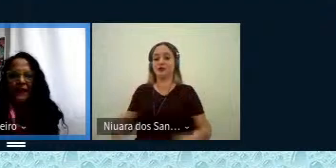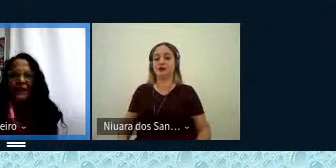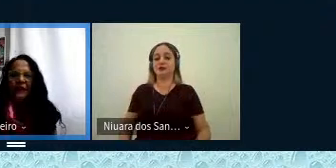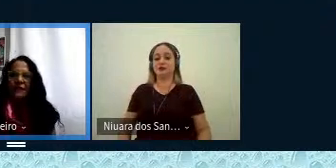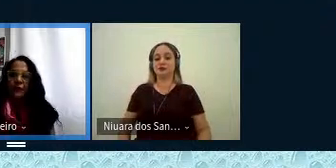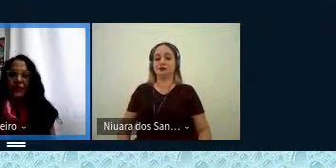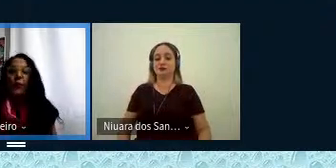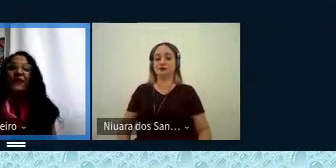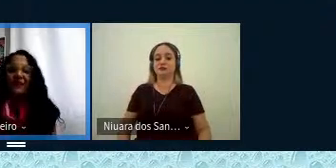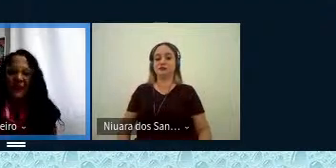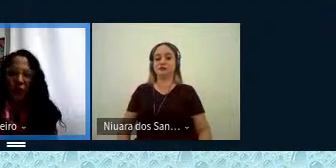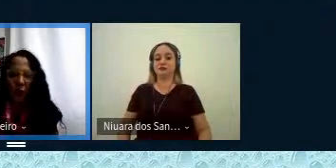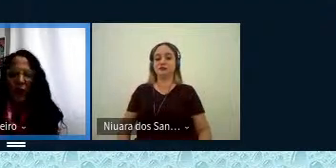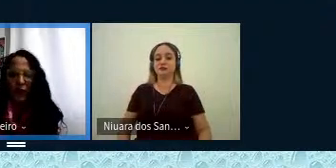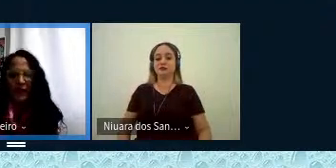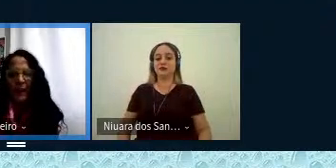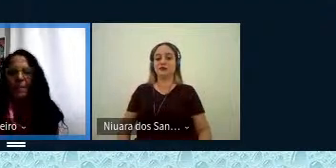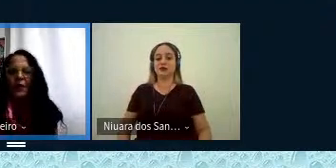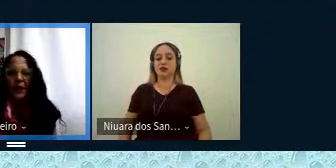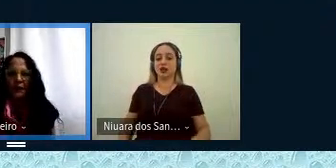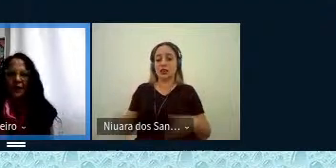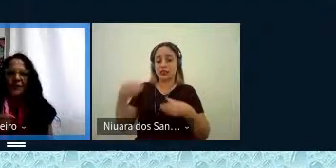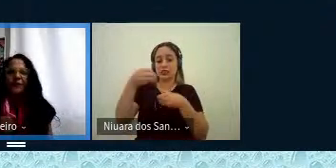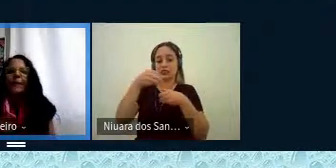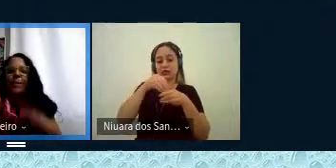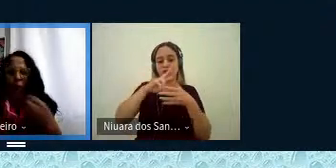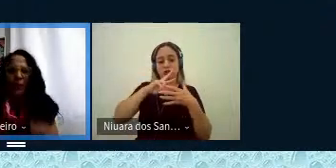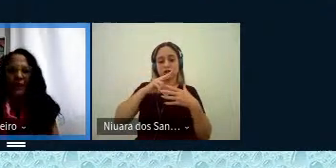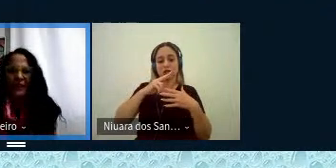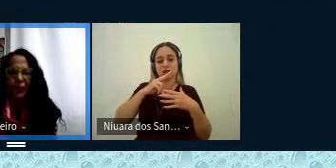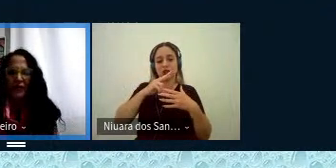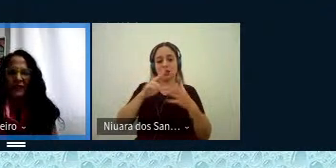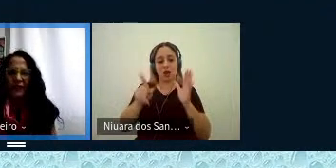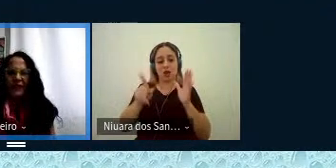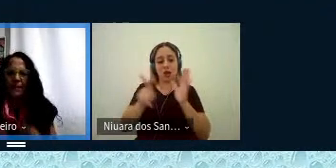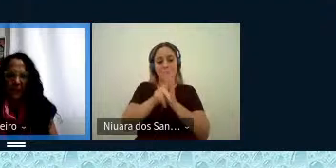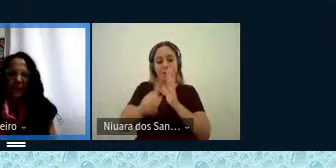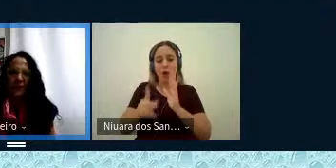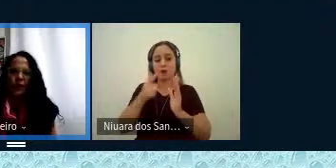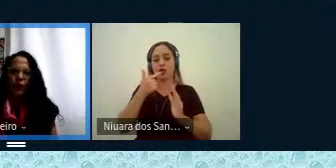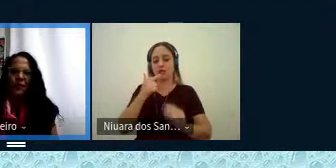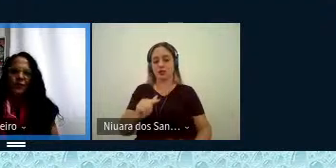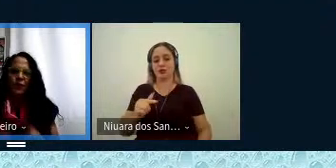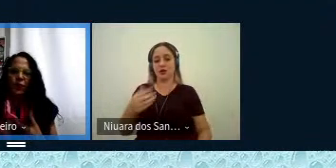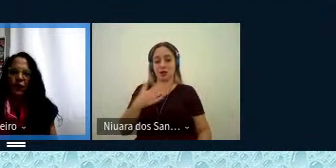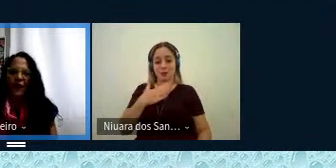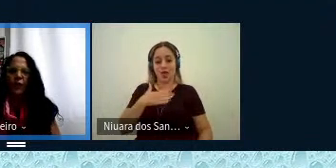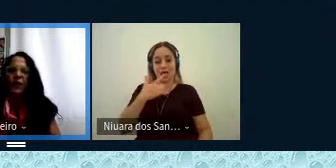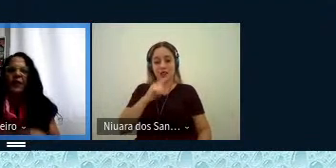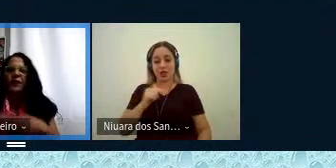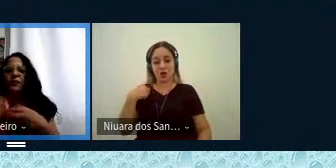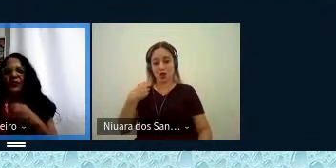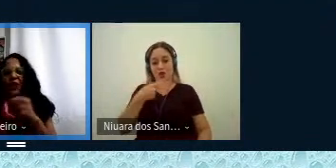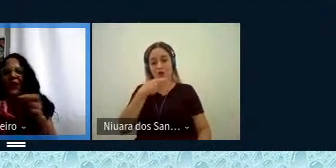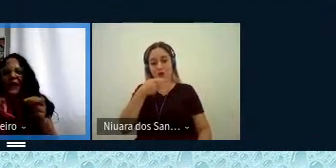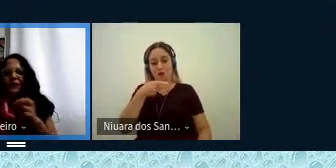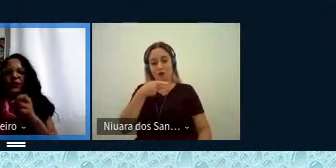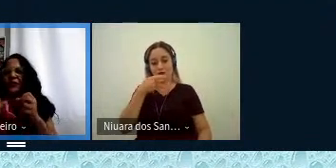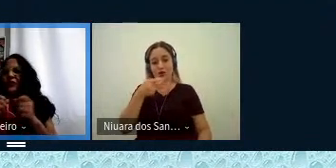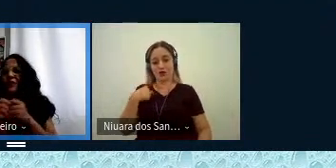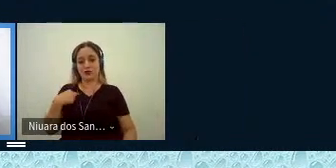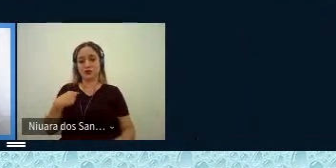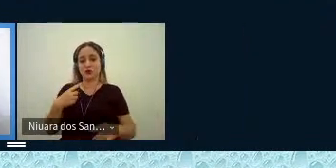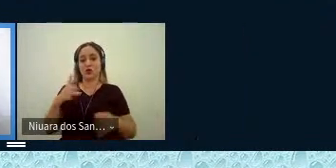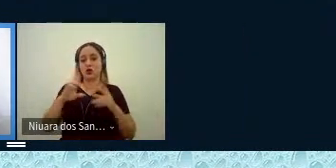tradução intralingual, que é a tradução da própria língua, não é? Da minha língua mesmo que eu falo e dos